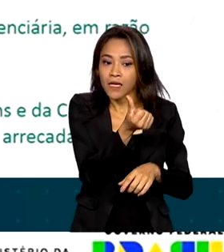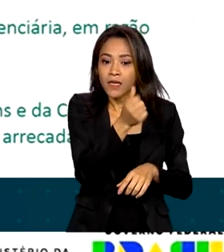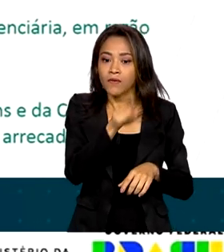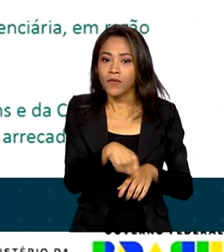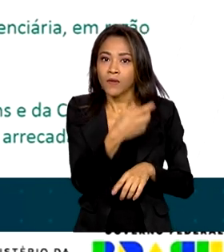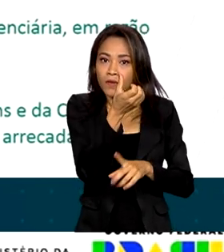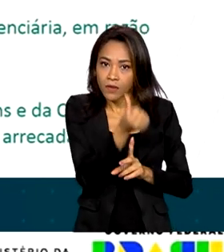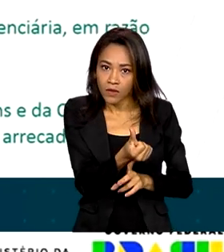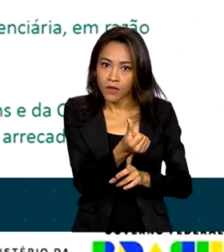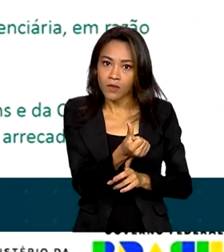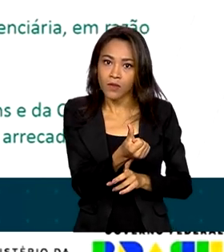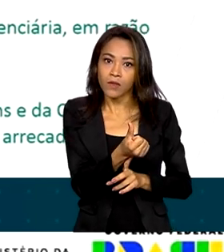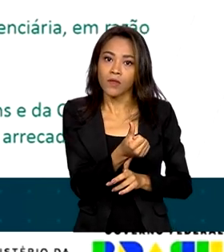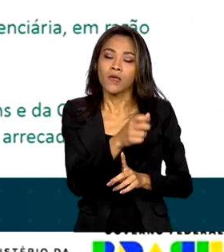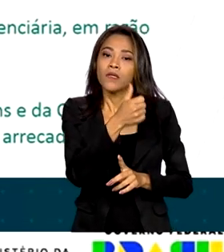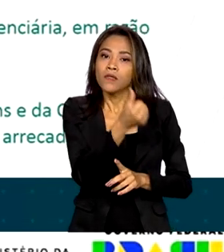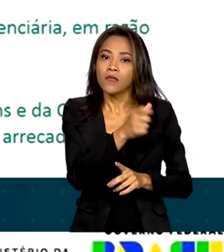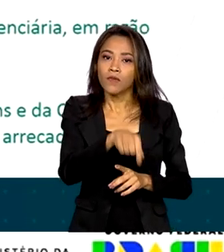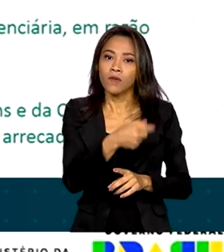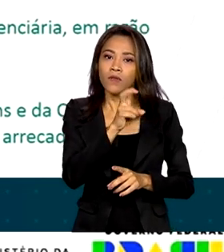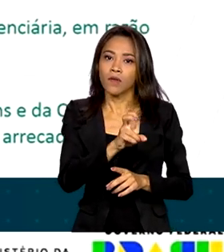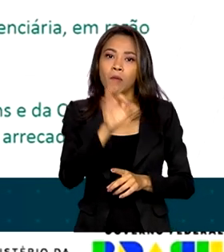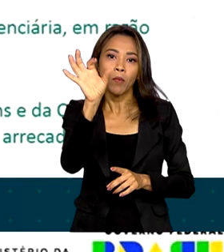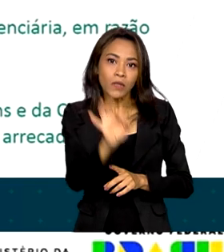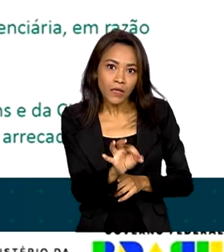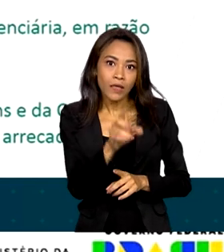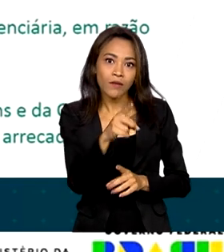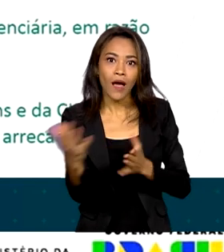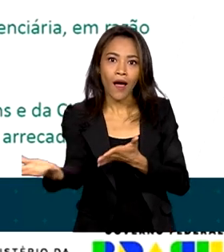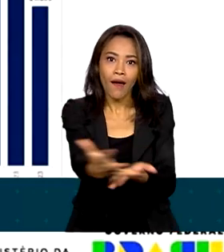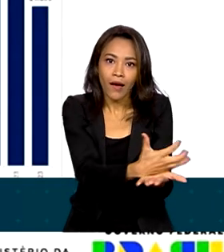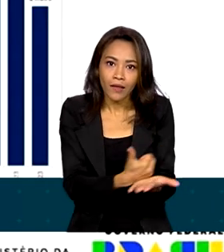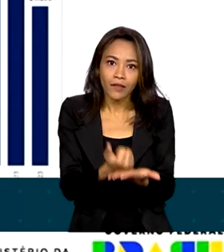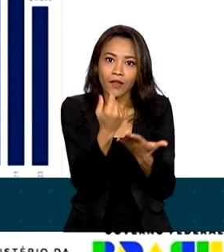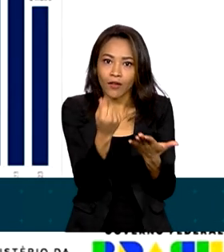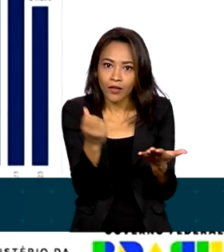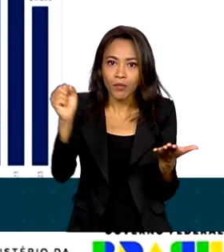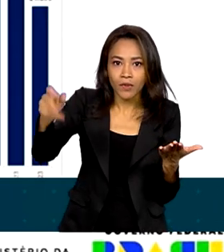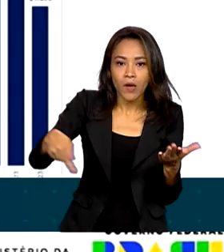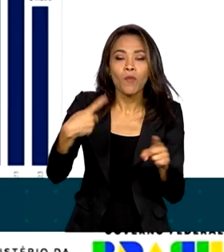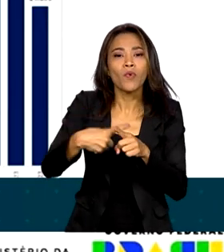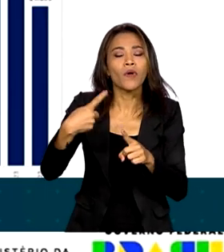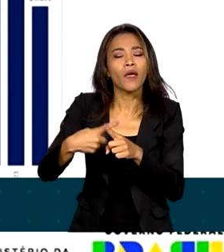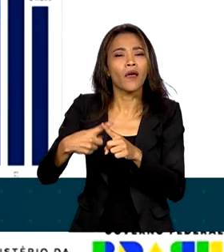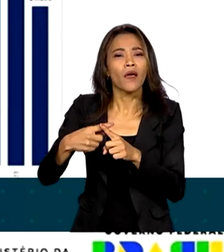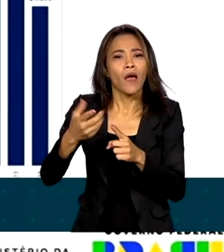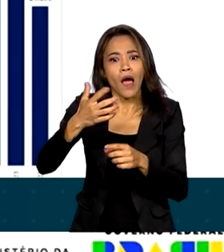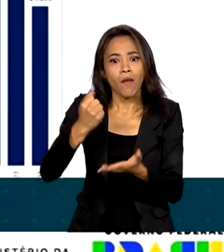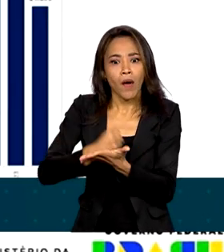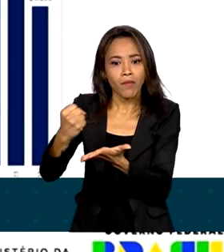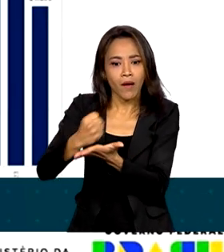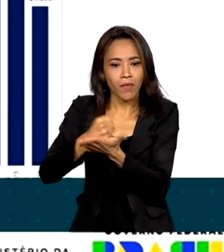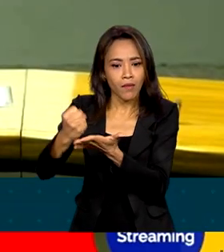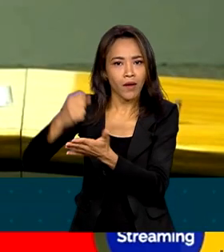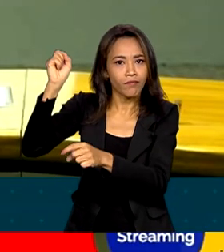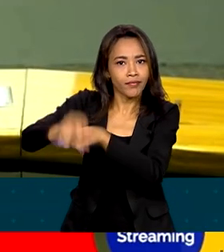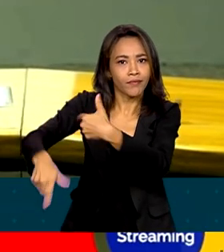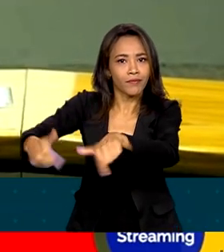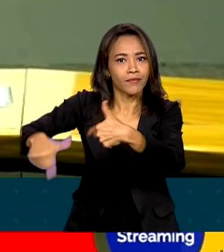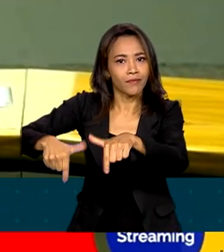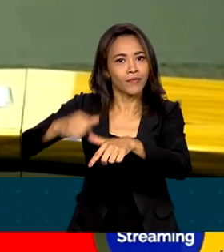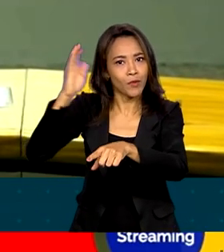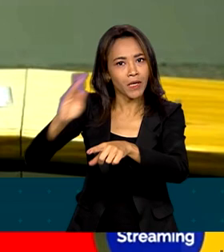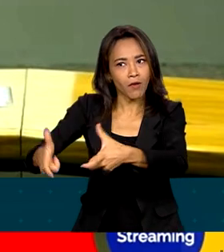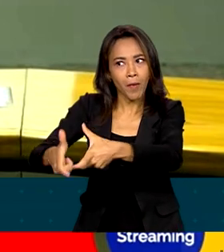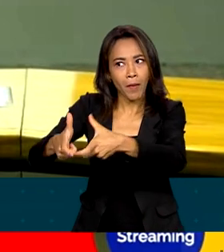% na arrecadação da contribuição previdenciária, por causa do crescimento no número de empregos no país. Nós temos